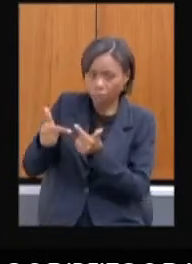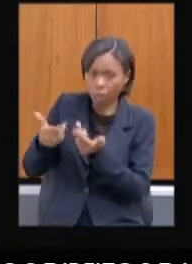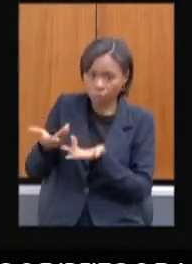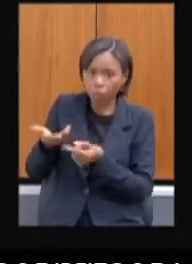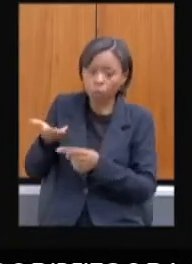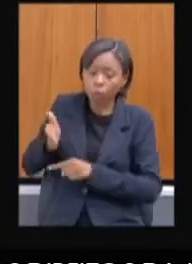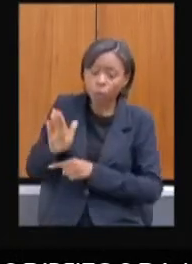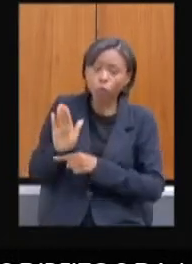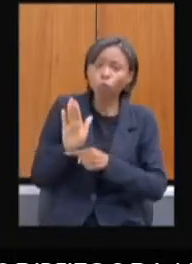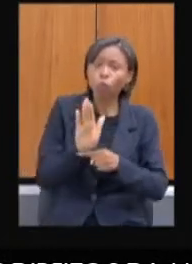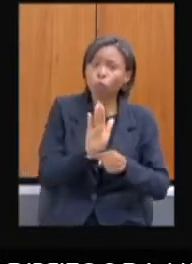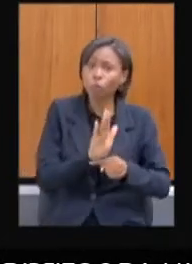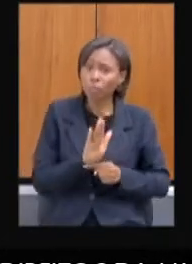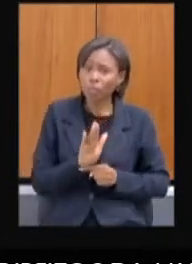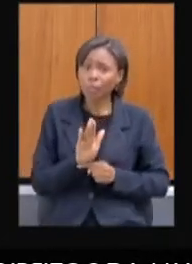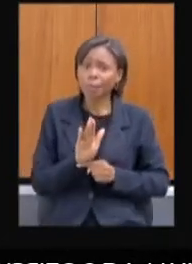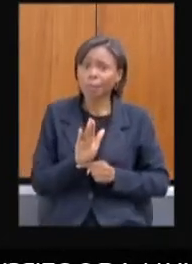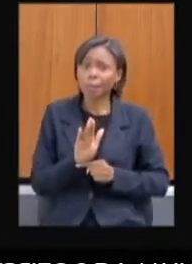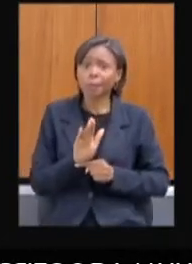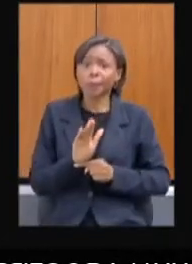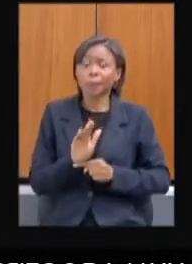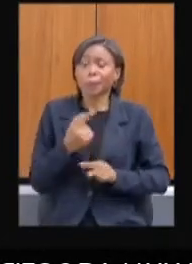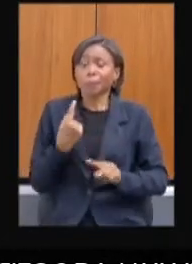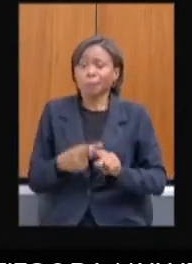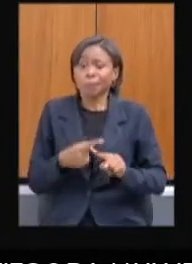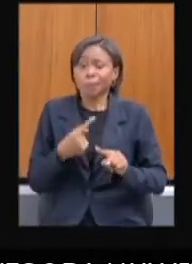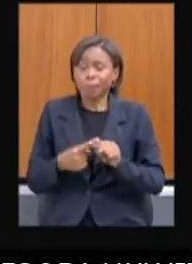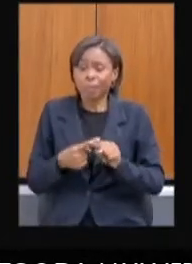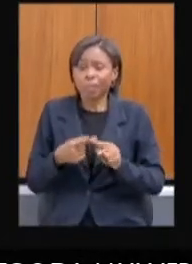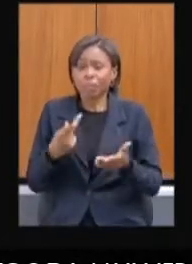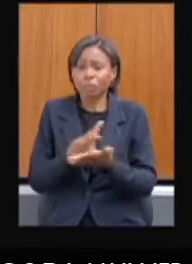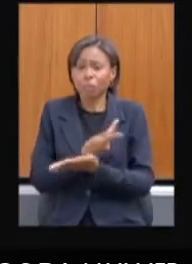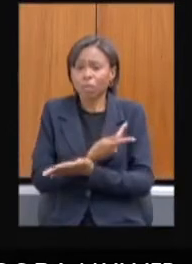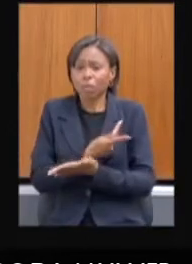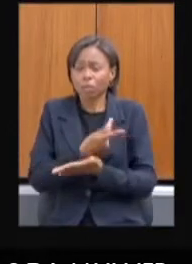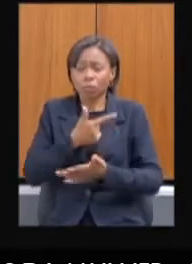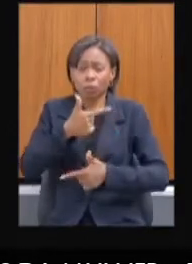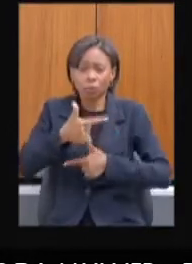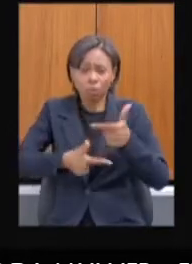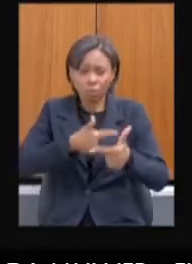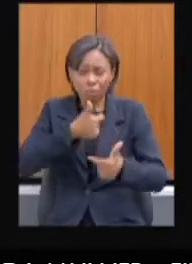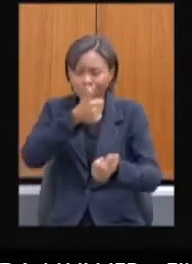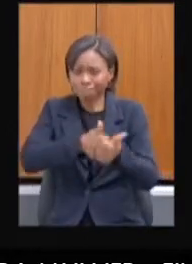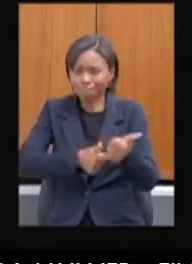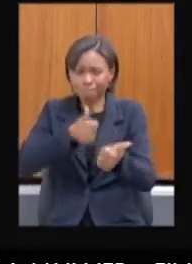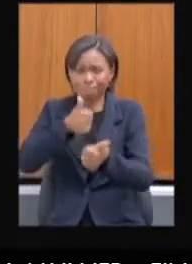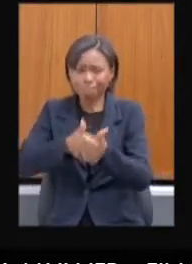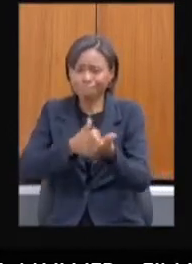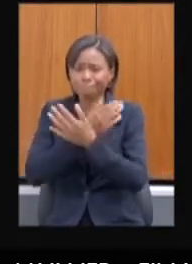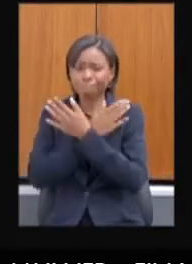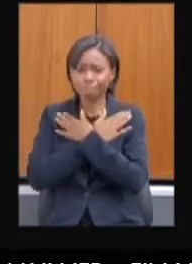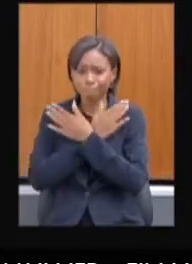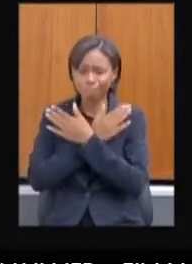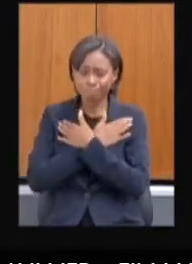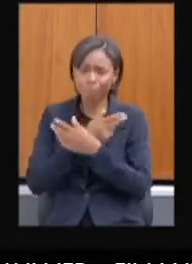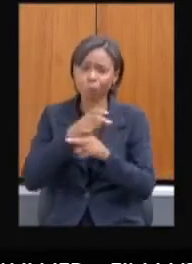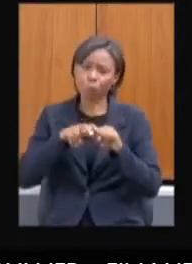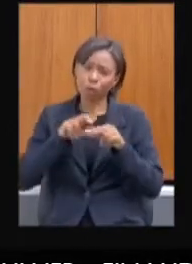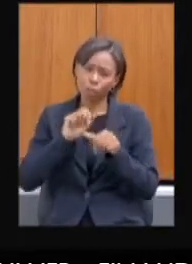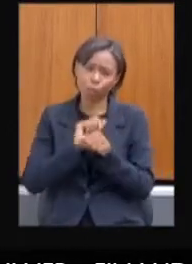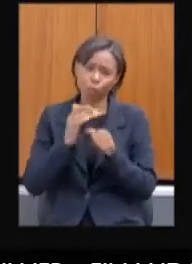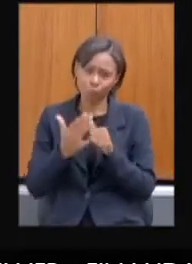desemprego crescente, agravado pela crise sanitária? E o que significa